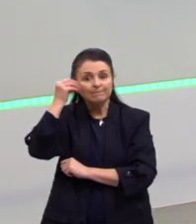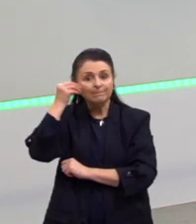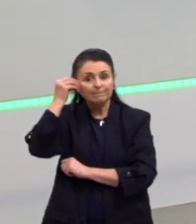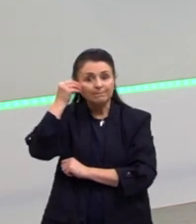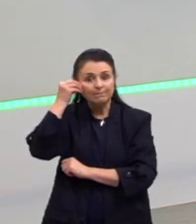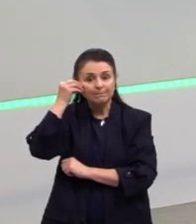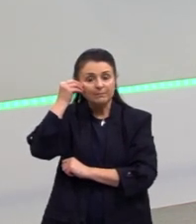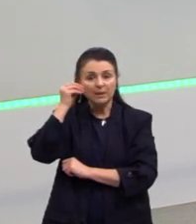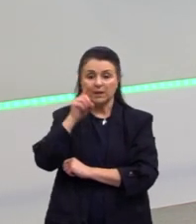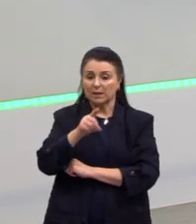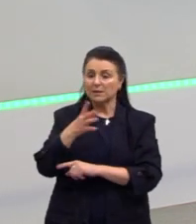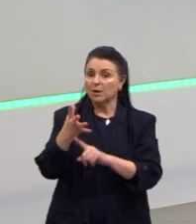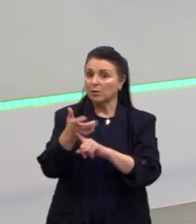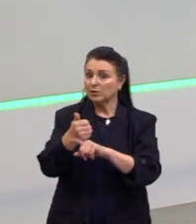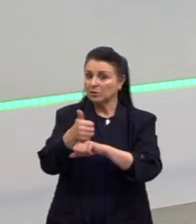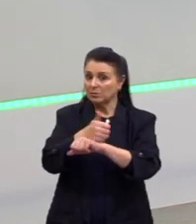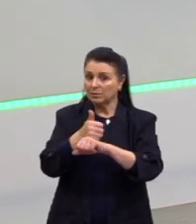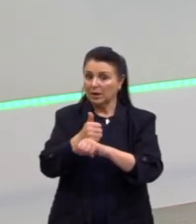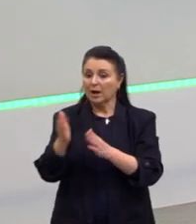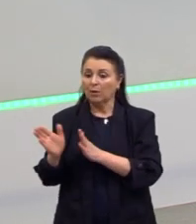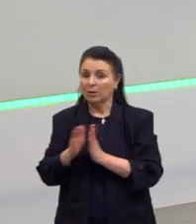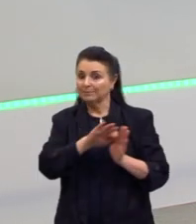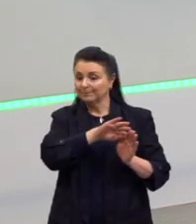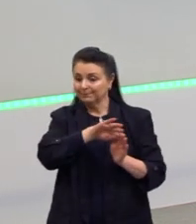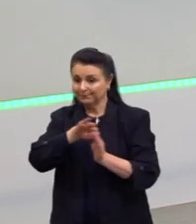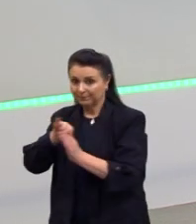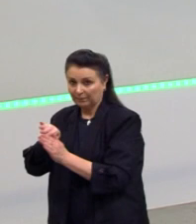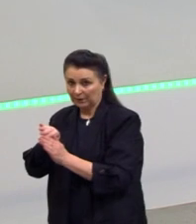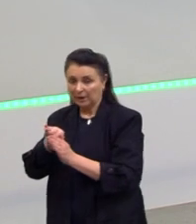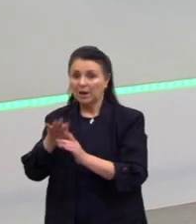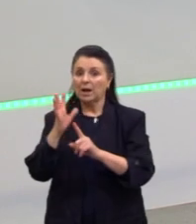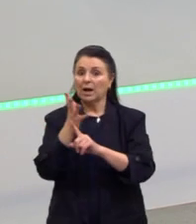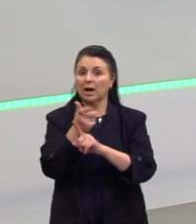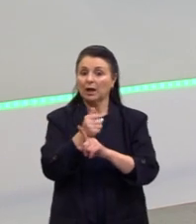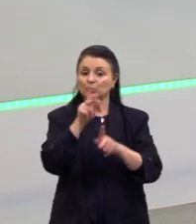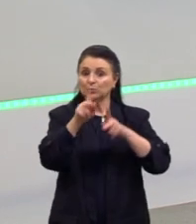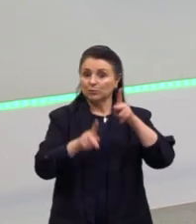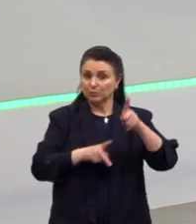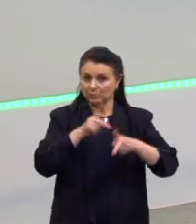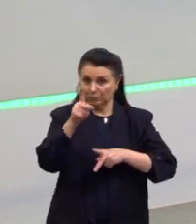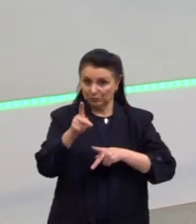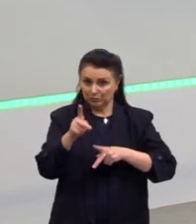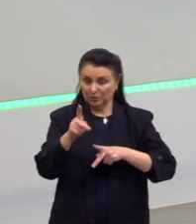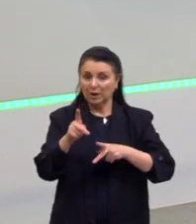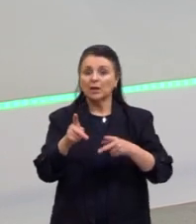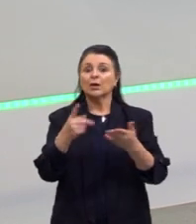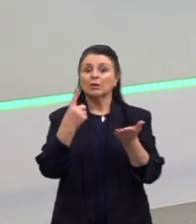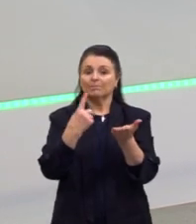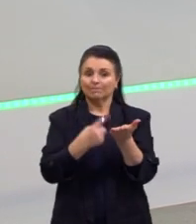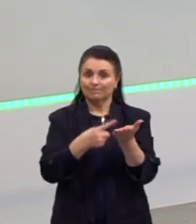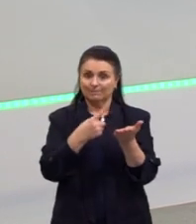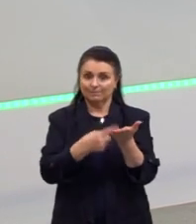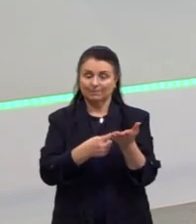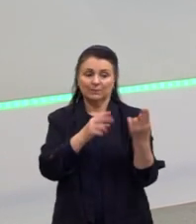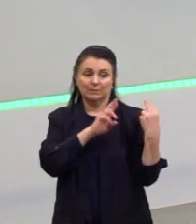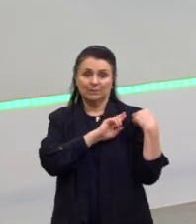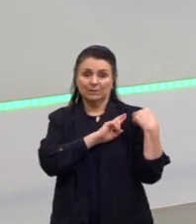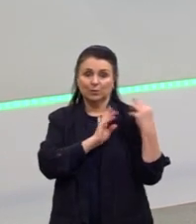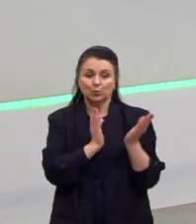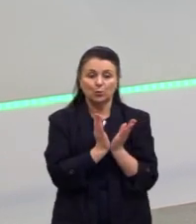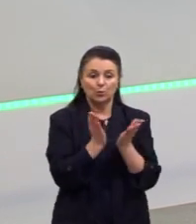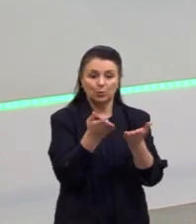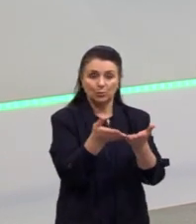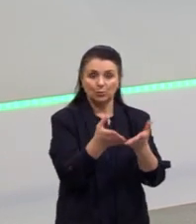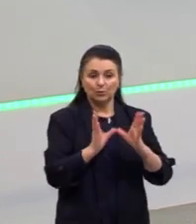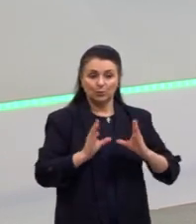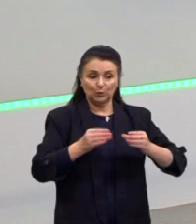Esse é o artista. Já da arte popular, a arte comprometida com o coletivo, a arte que representa um coletivo,